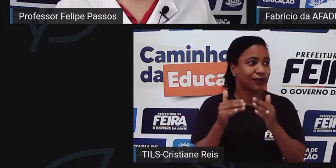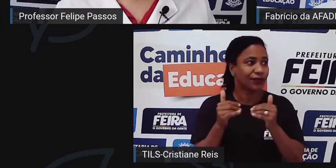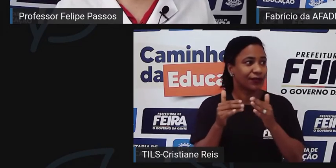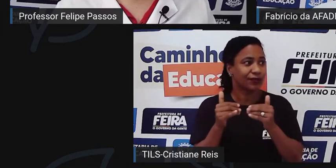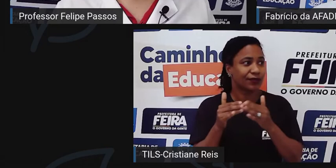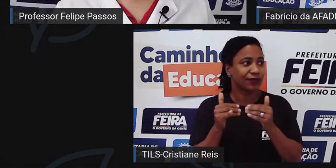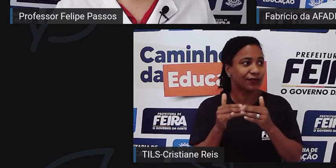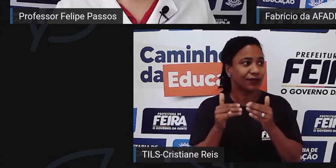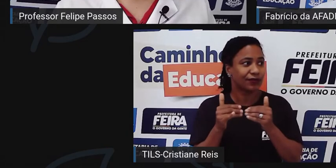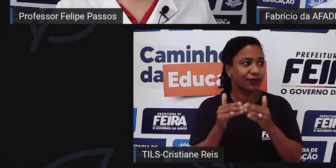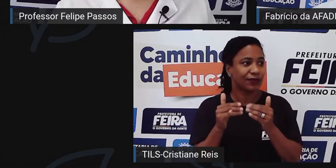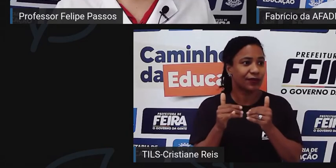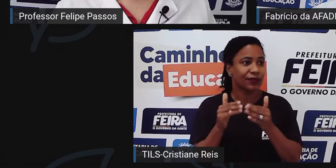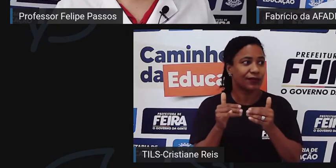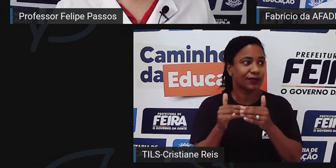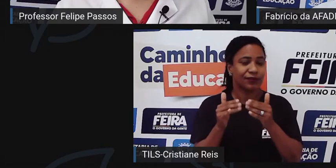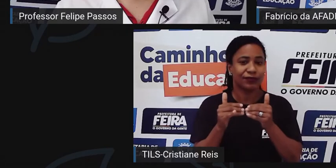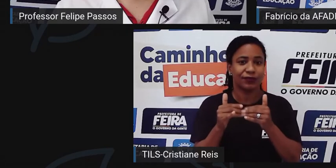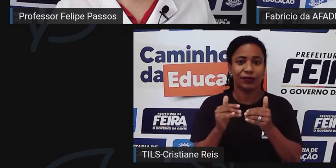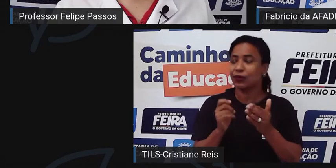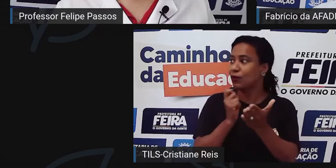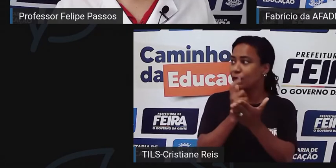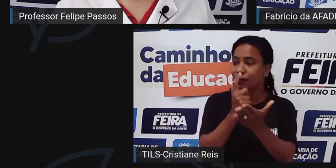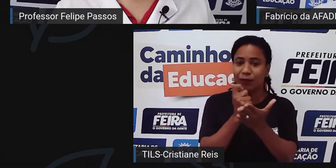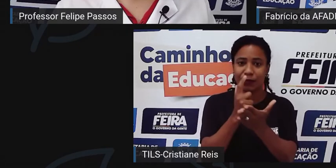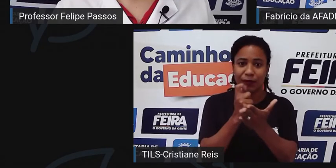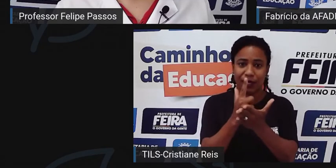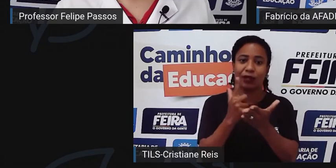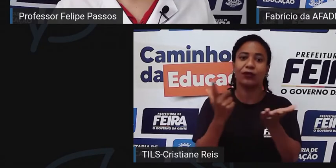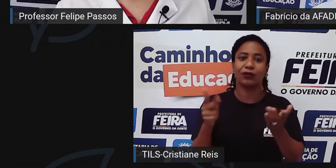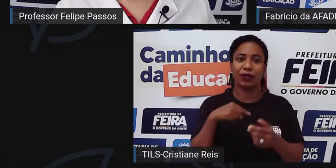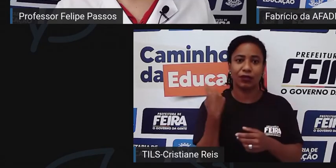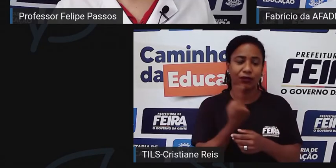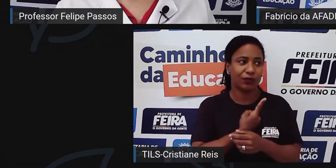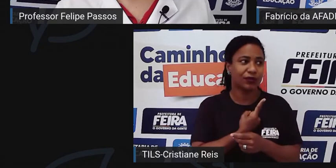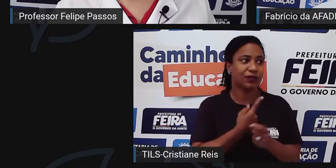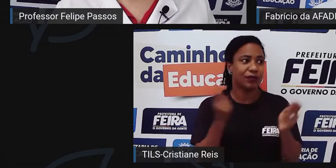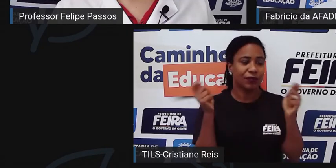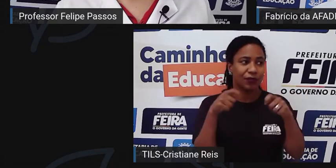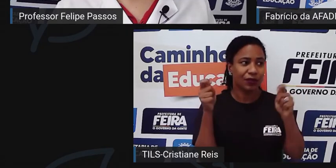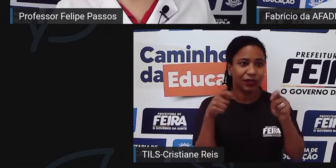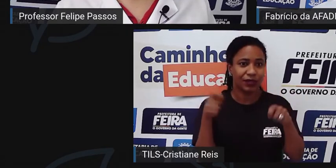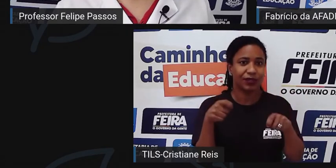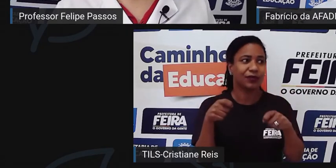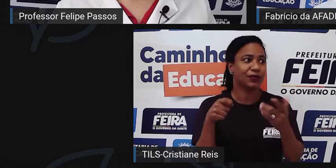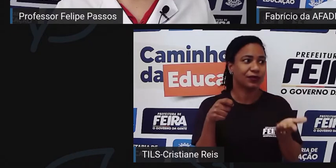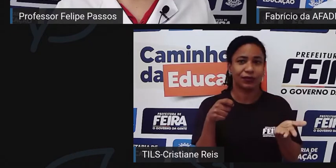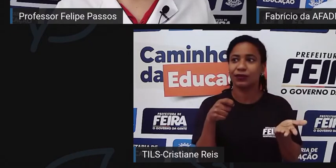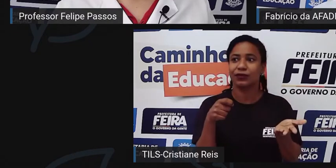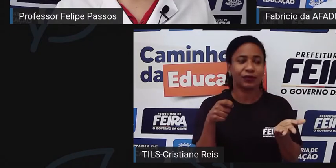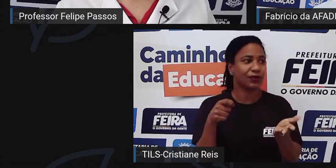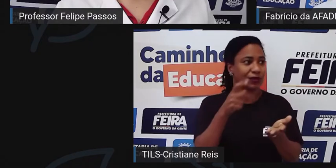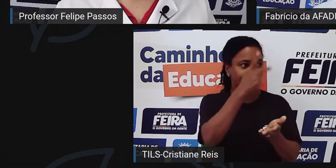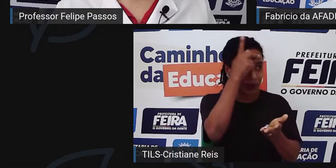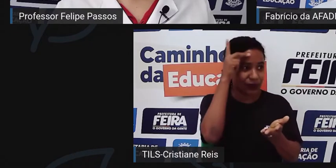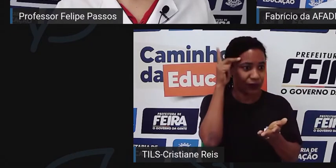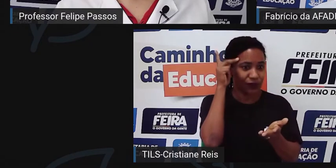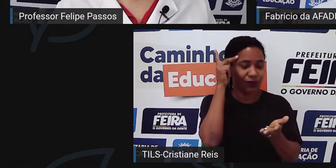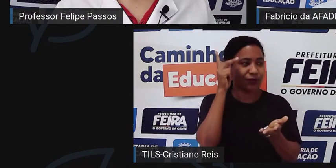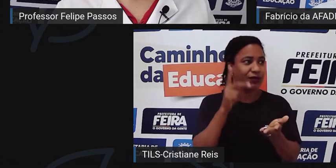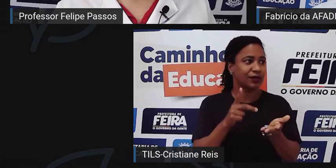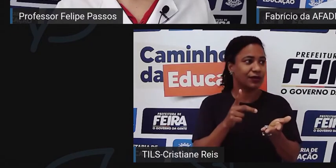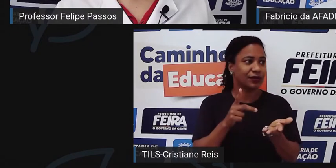comprado para que a gente possa estar oferecendo às nossas pessoas que têm doença